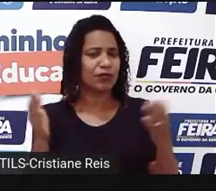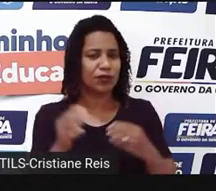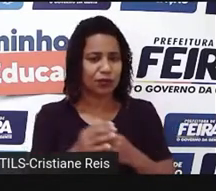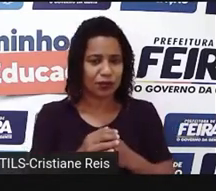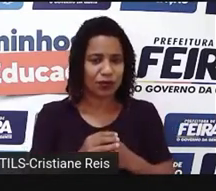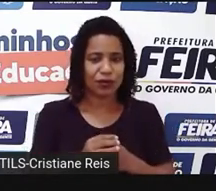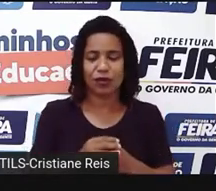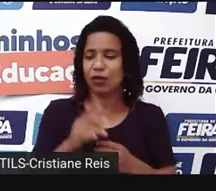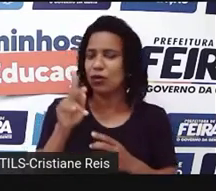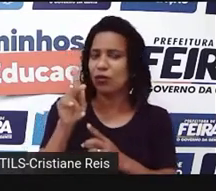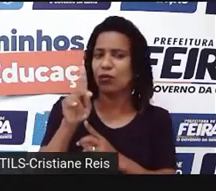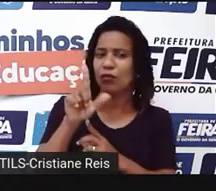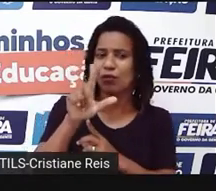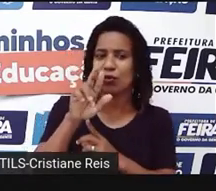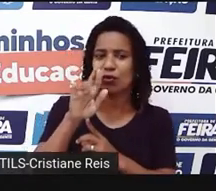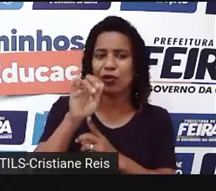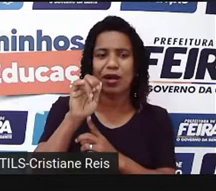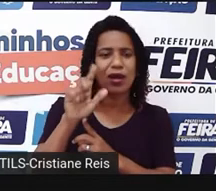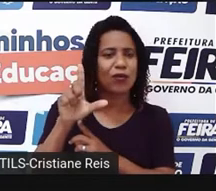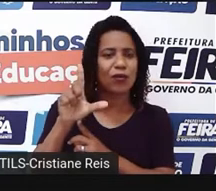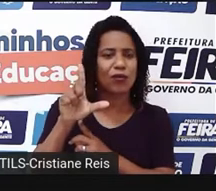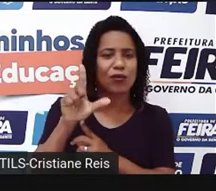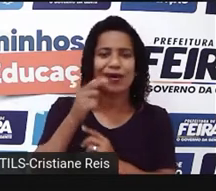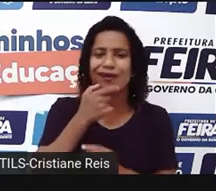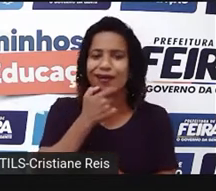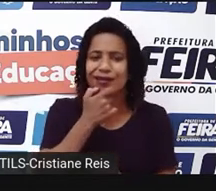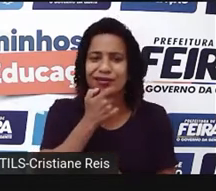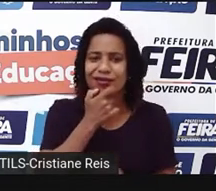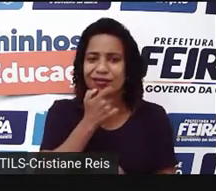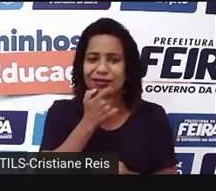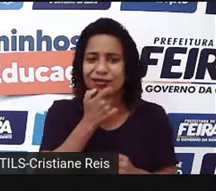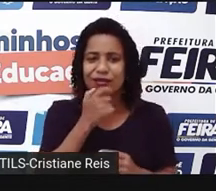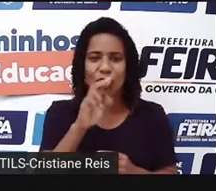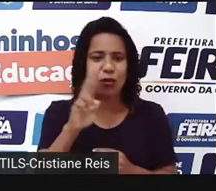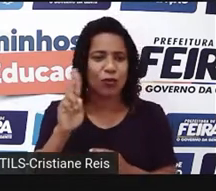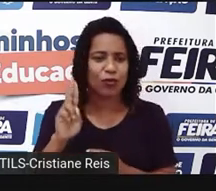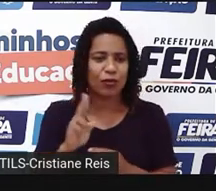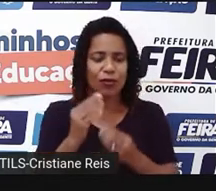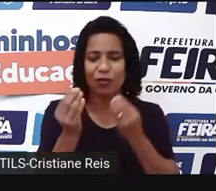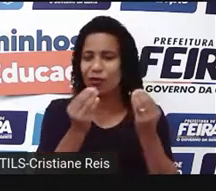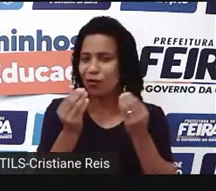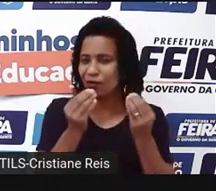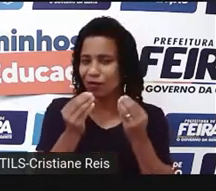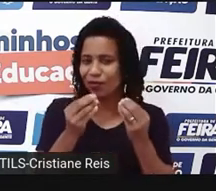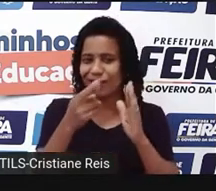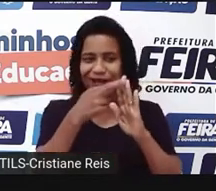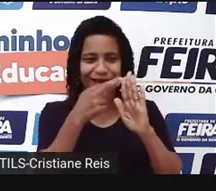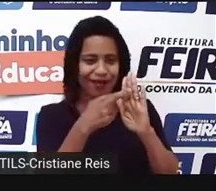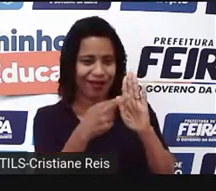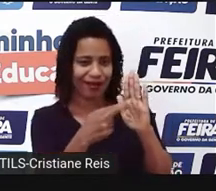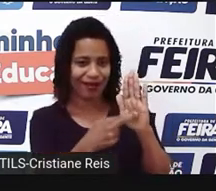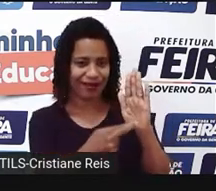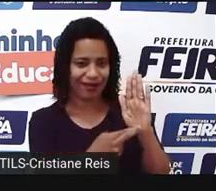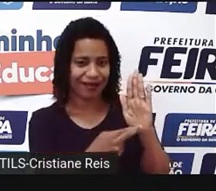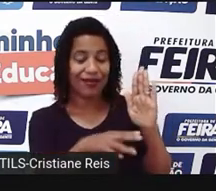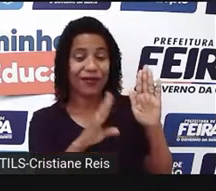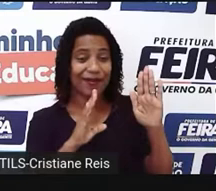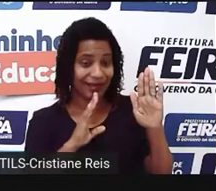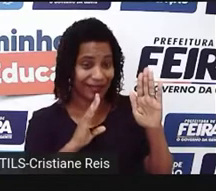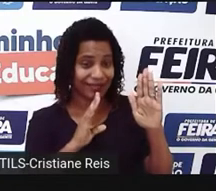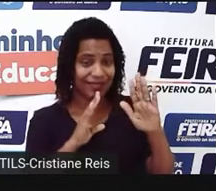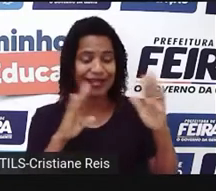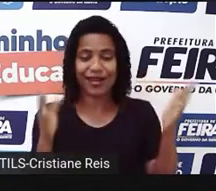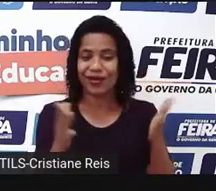o plural dos nomes em inglês? Do you know? Você se lembra de alguma regrinha? Então, vamos agora caminhar